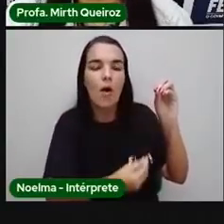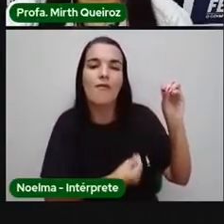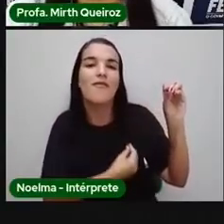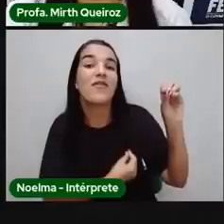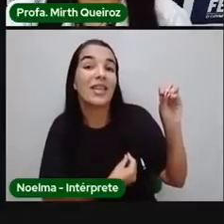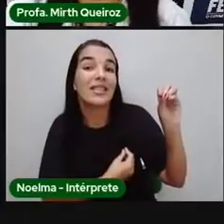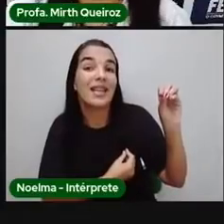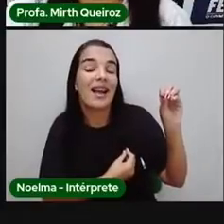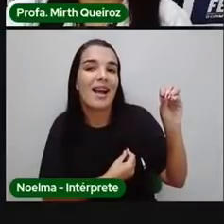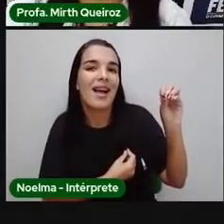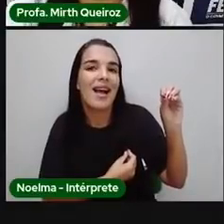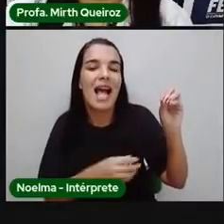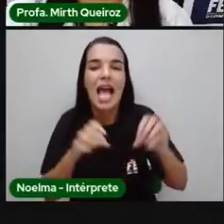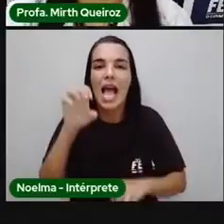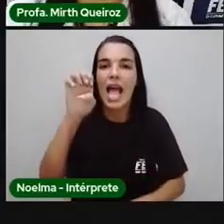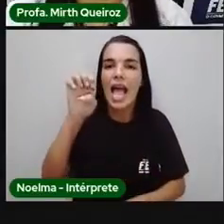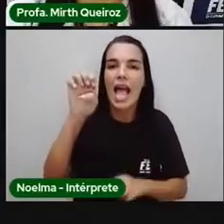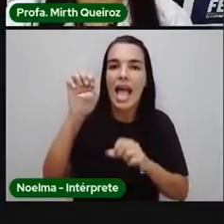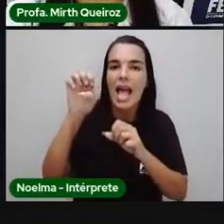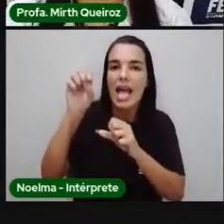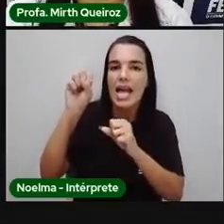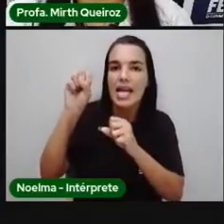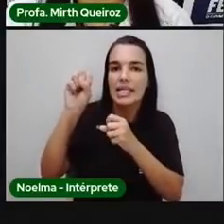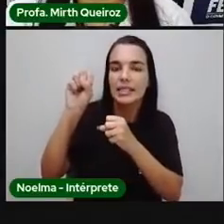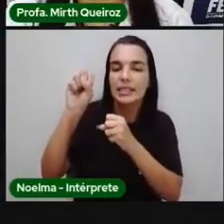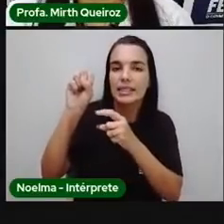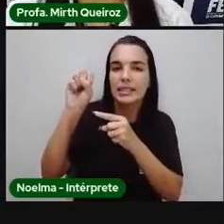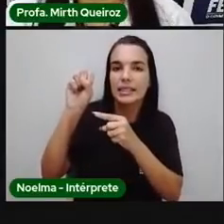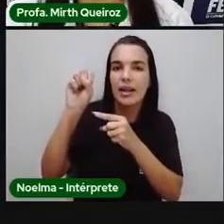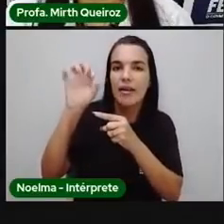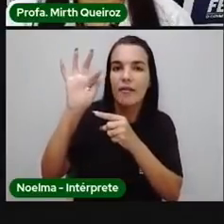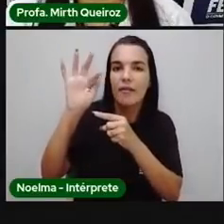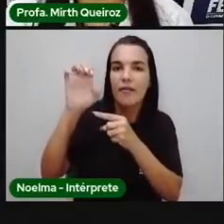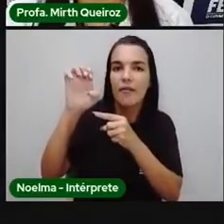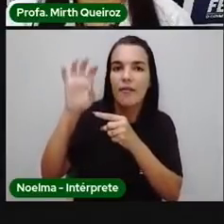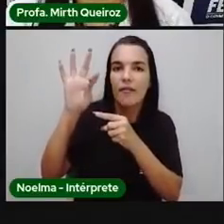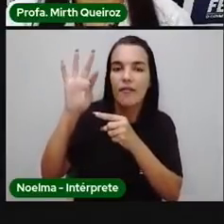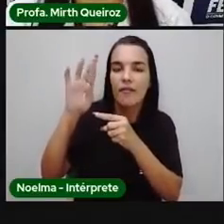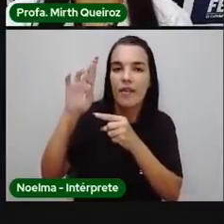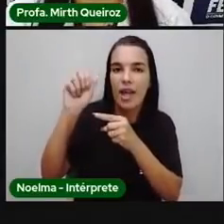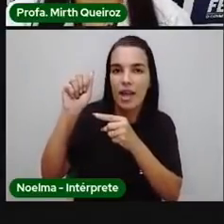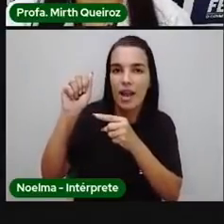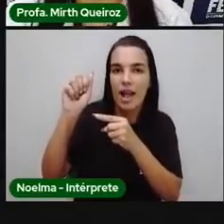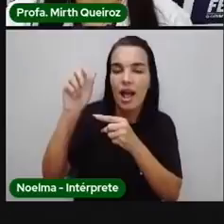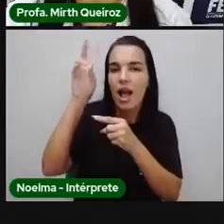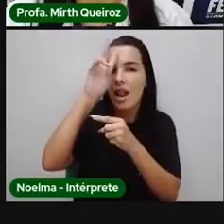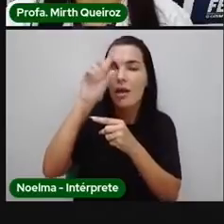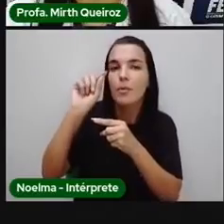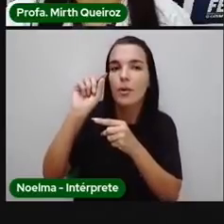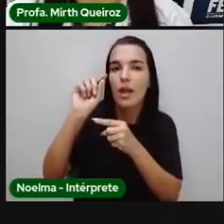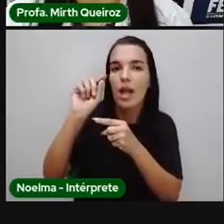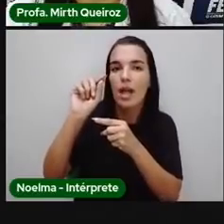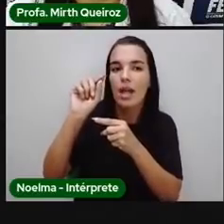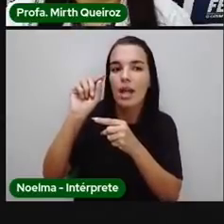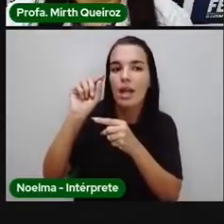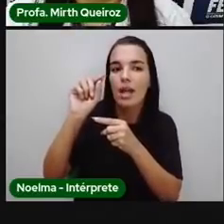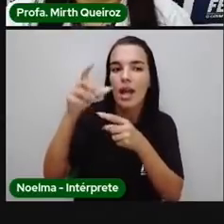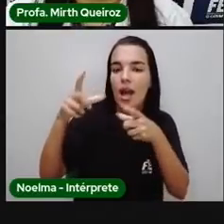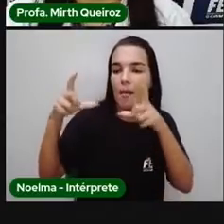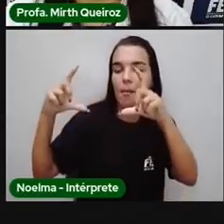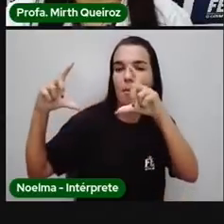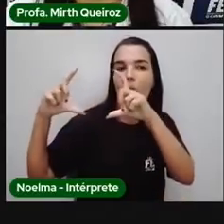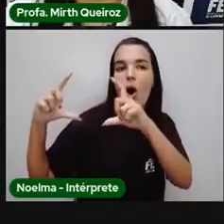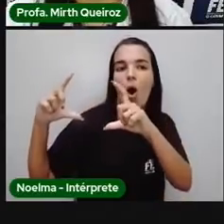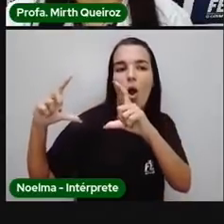lembra a esfera. Então, biosfera é essa esfera de vida.